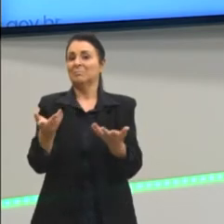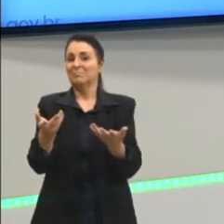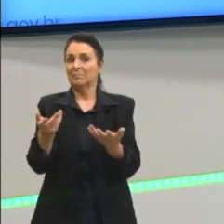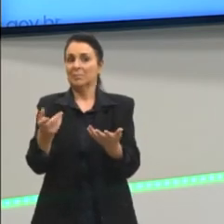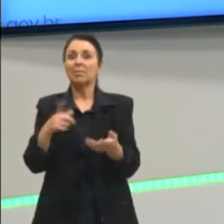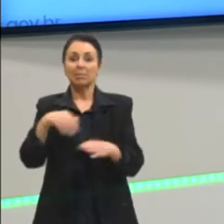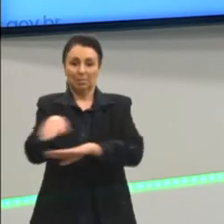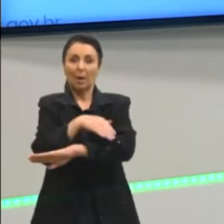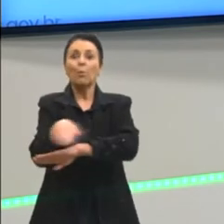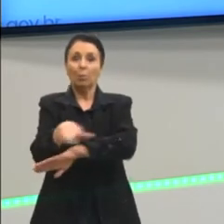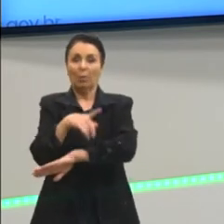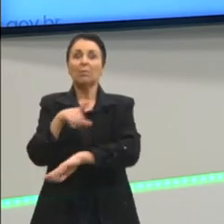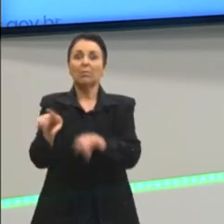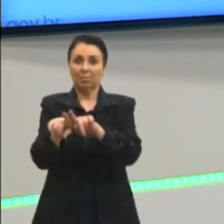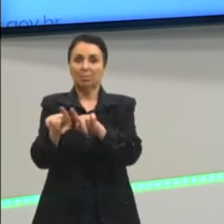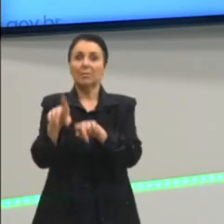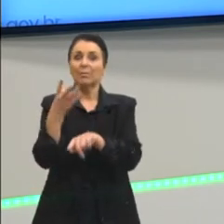ruas.